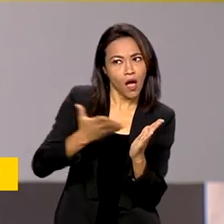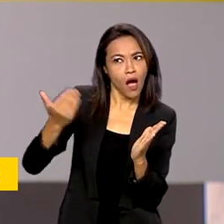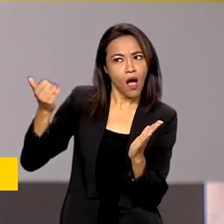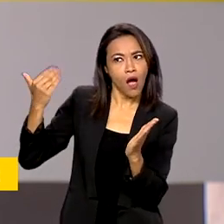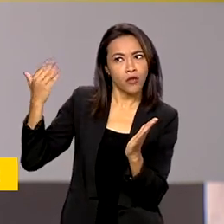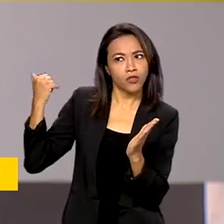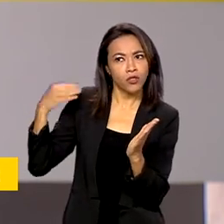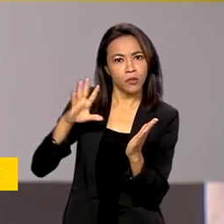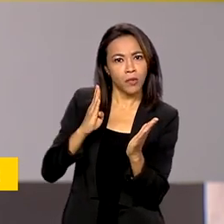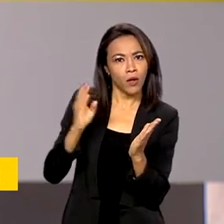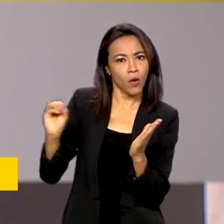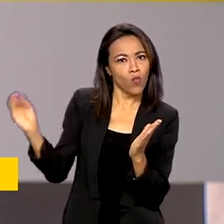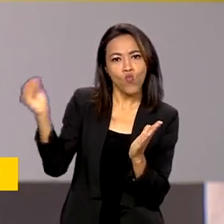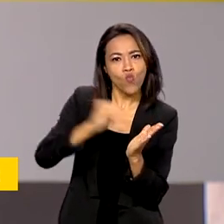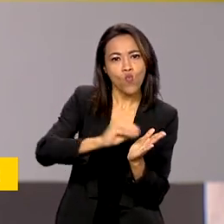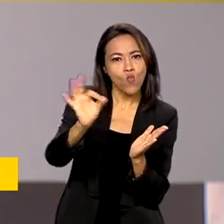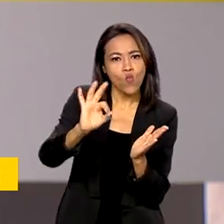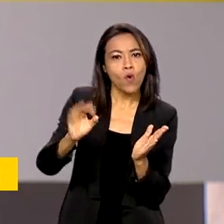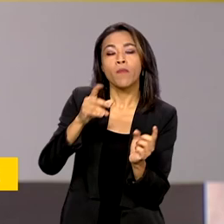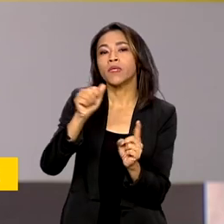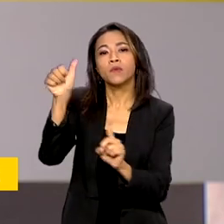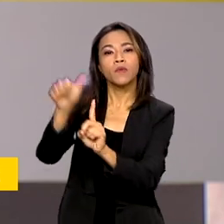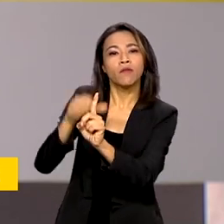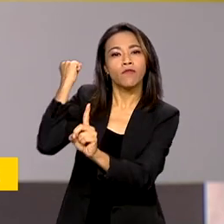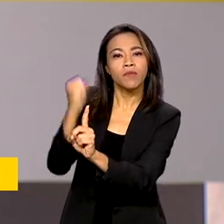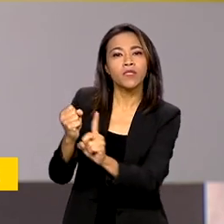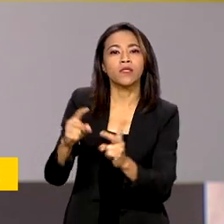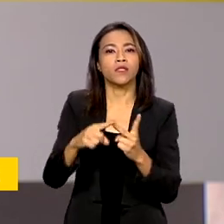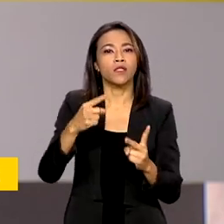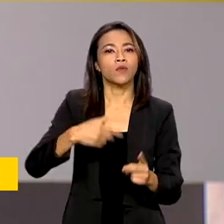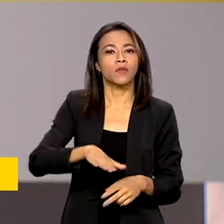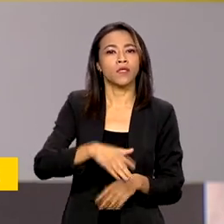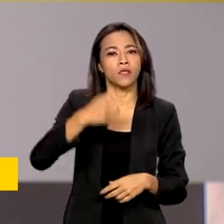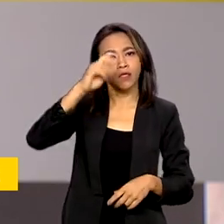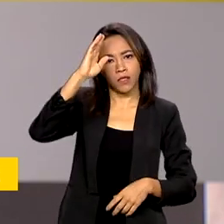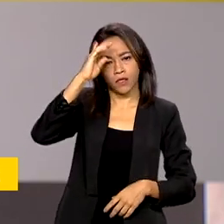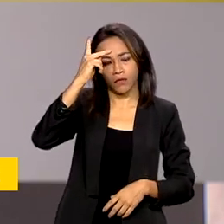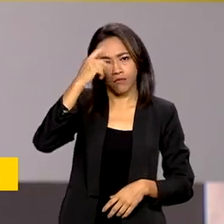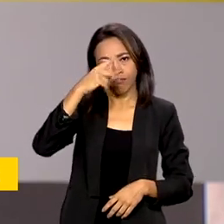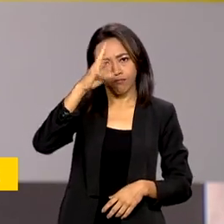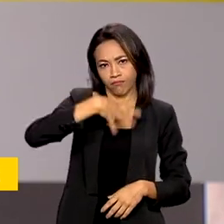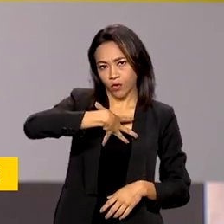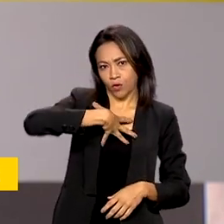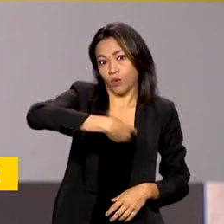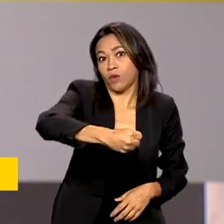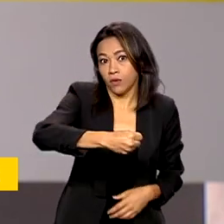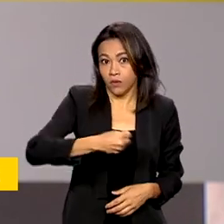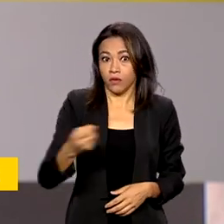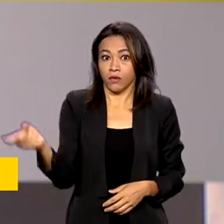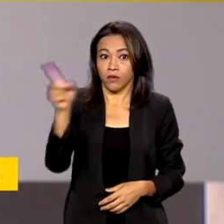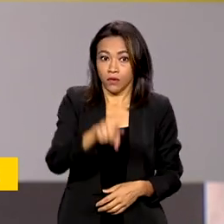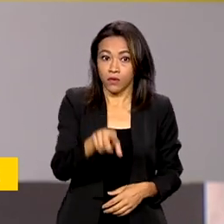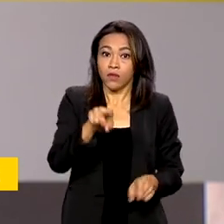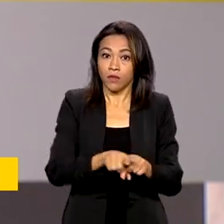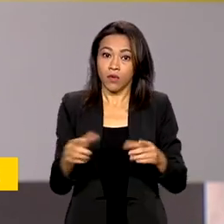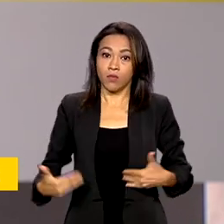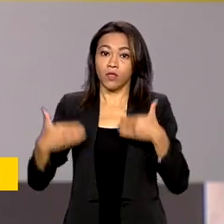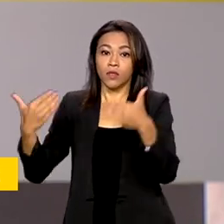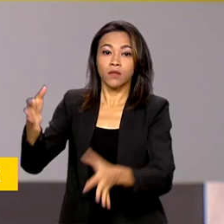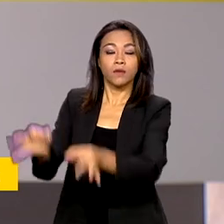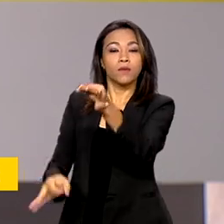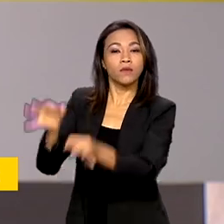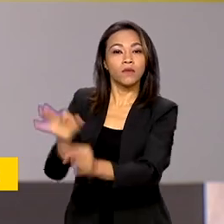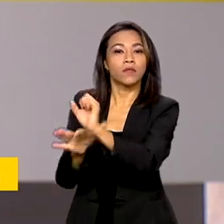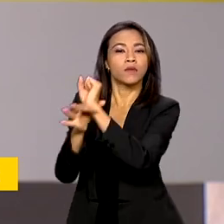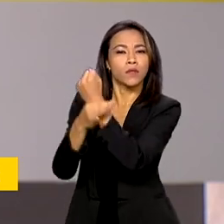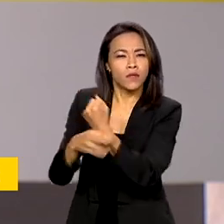contabilizadas, como suicídios e feminicídios. A mudança, segundo o Ministério da Justiça e Segurança Pública, vai ajudar